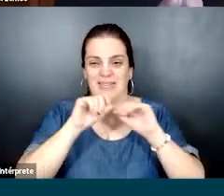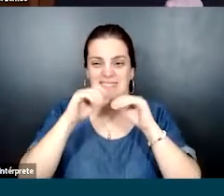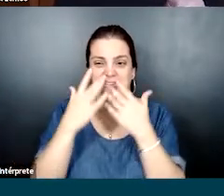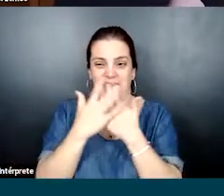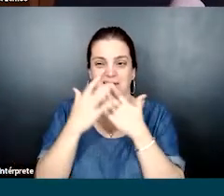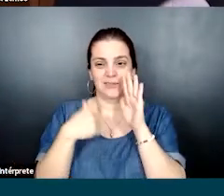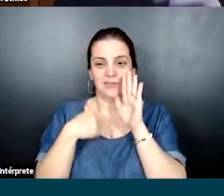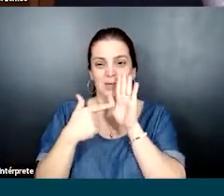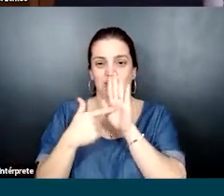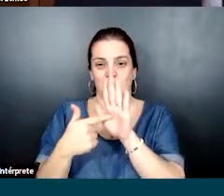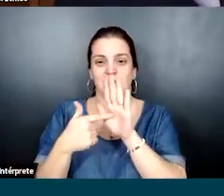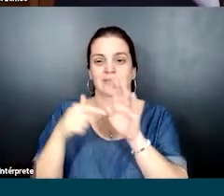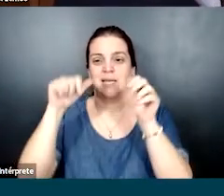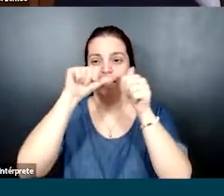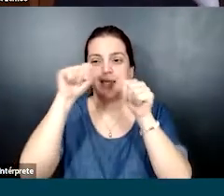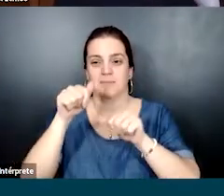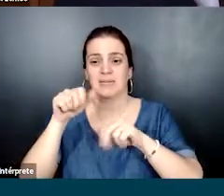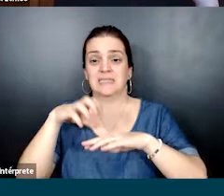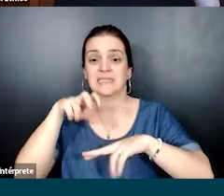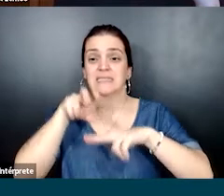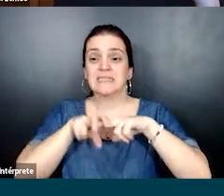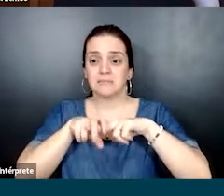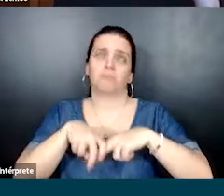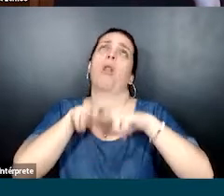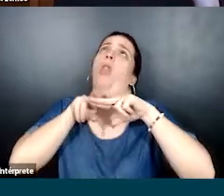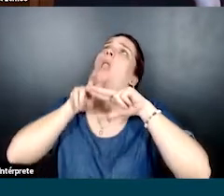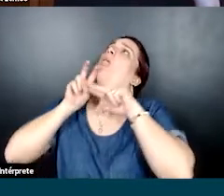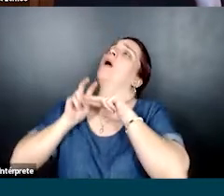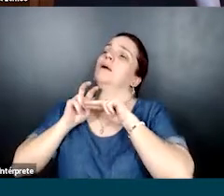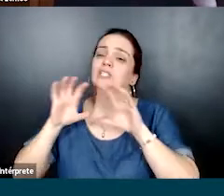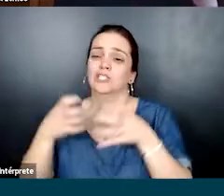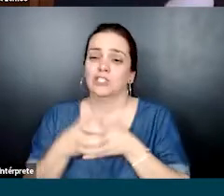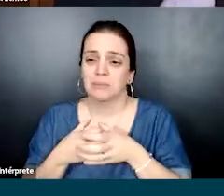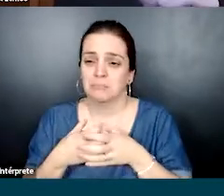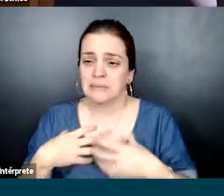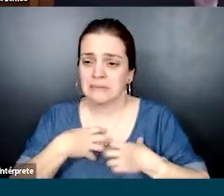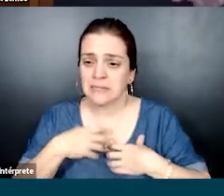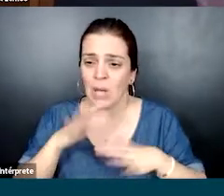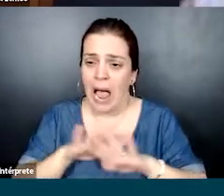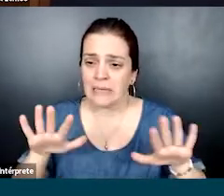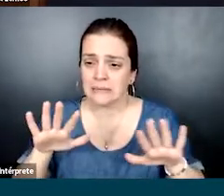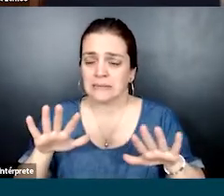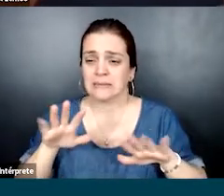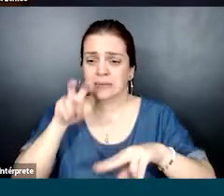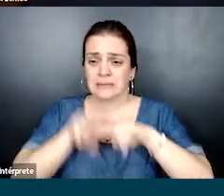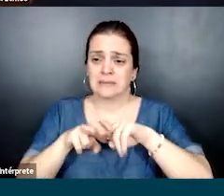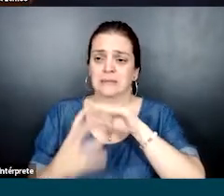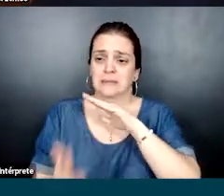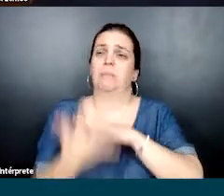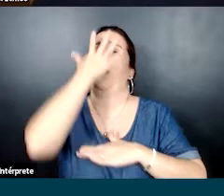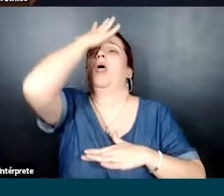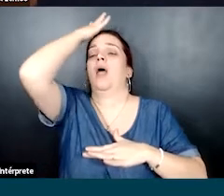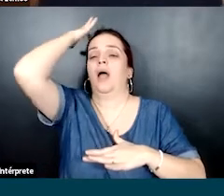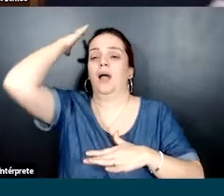assim. Aqui no slide, eu trouxe uma imagem para representar o sentimento do time, assim. É uma criança que ela coloca uma